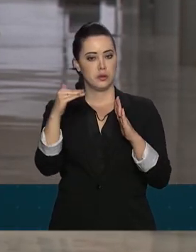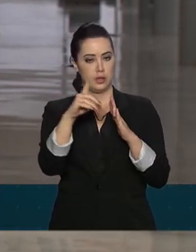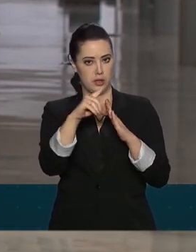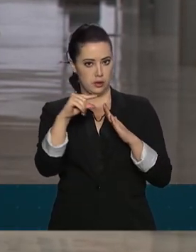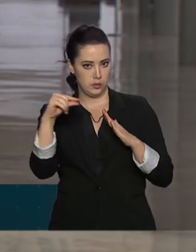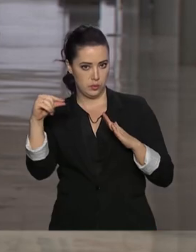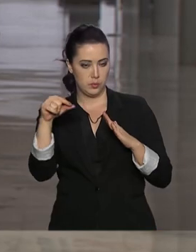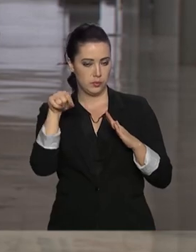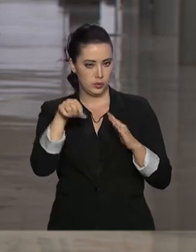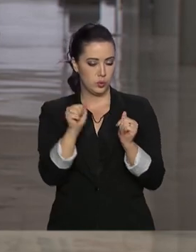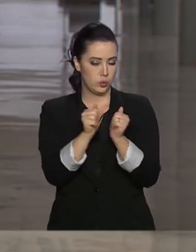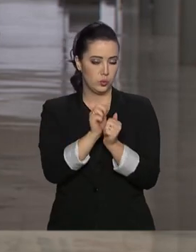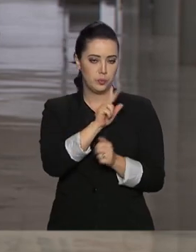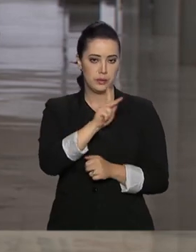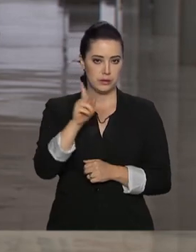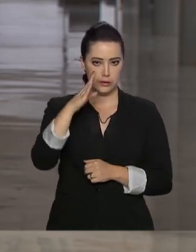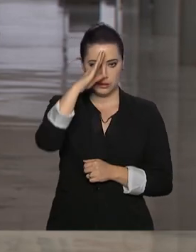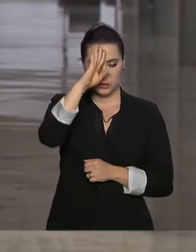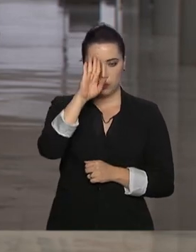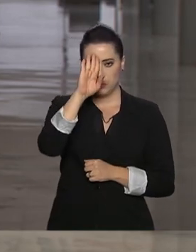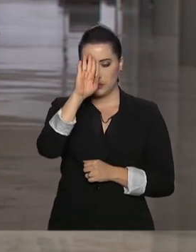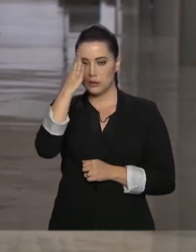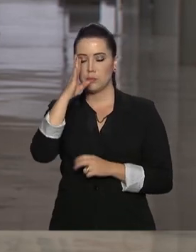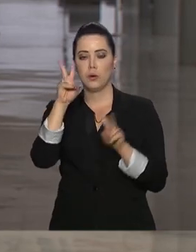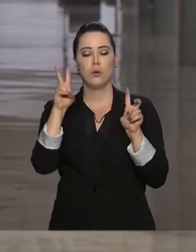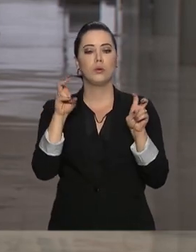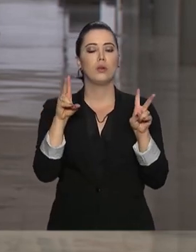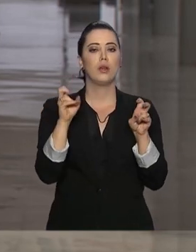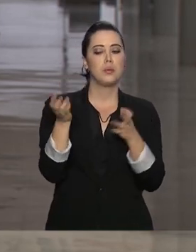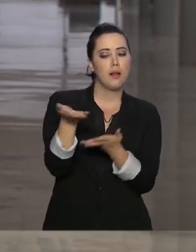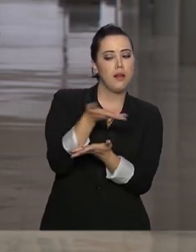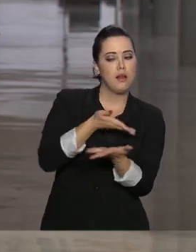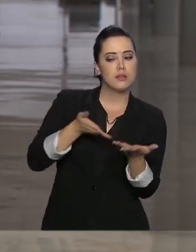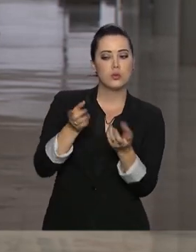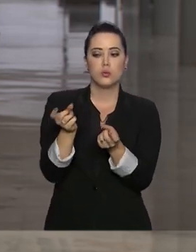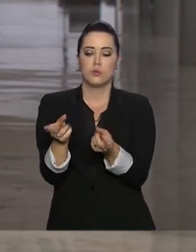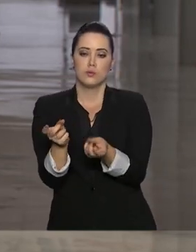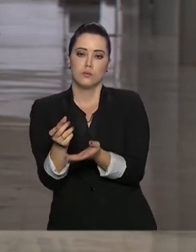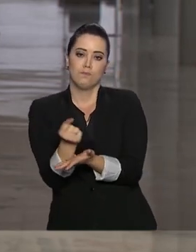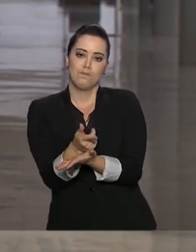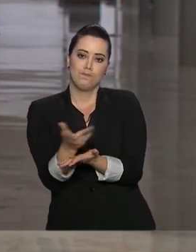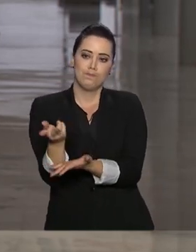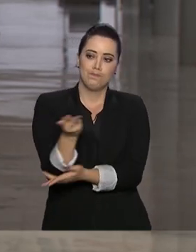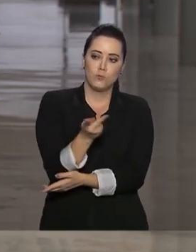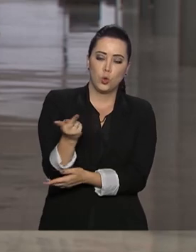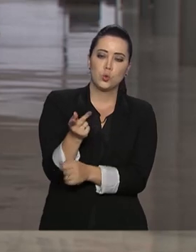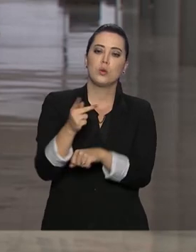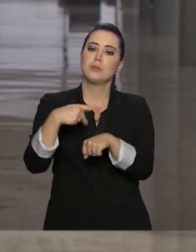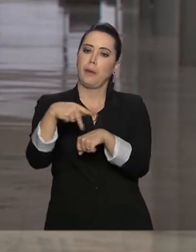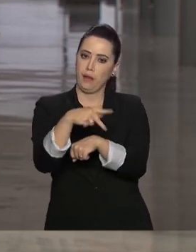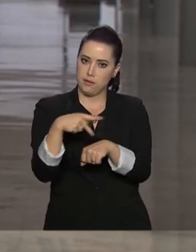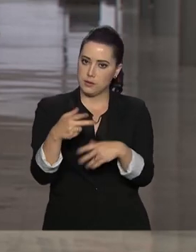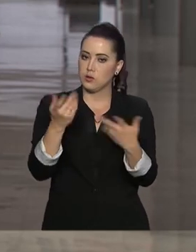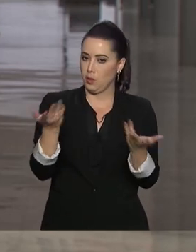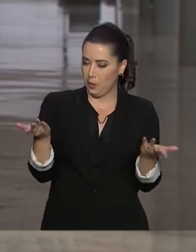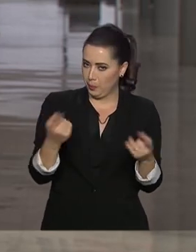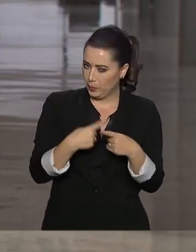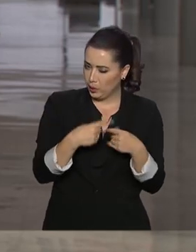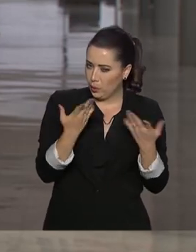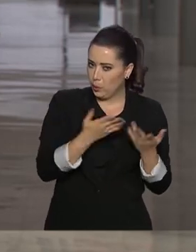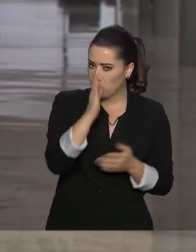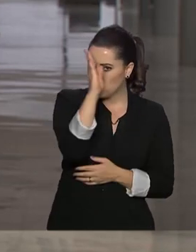Jair Bolsonaro. O principal assunto foram as relações comerciais entre os dois países. Hoje os produtos